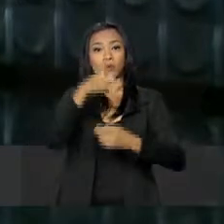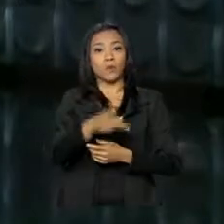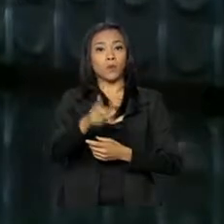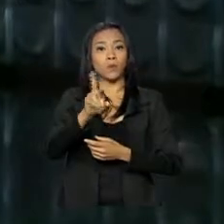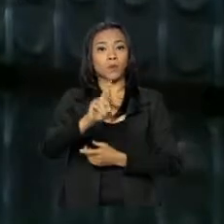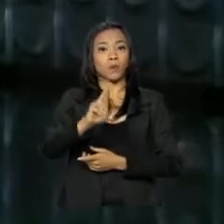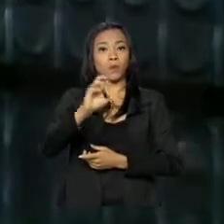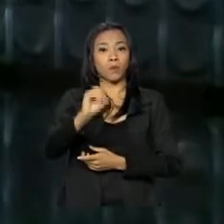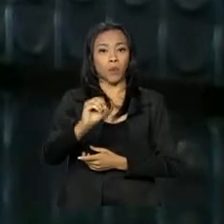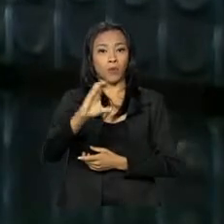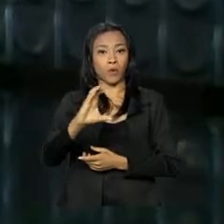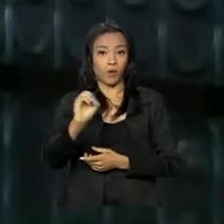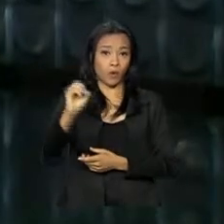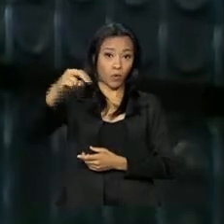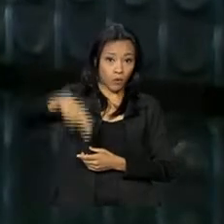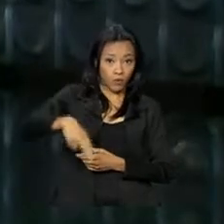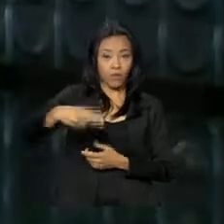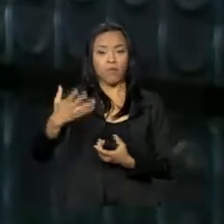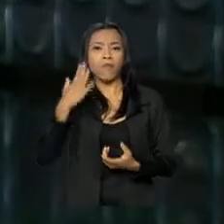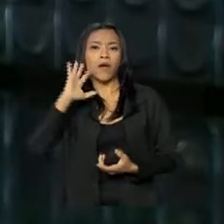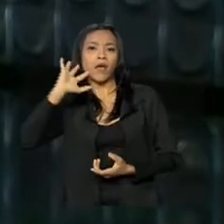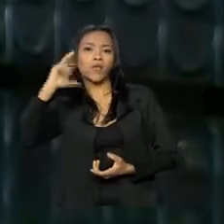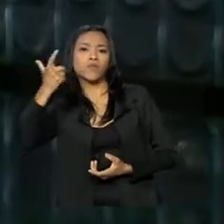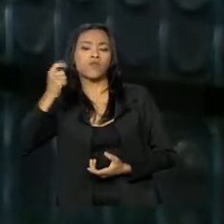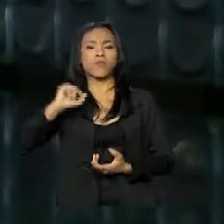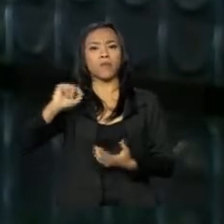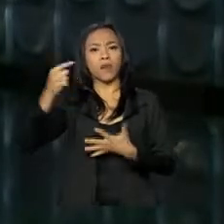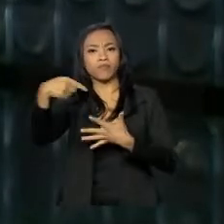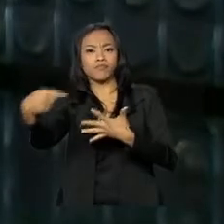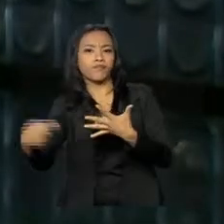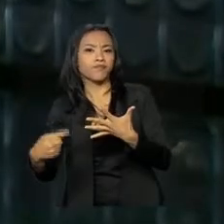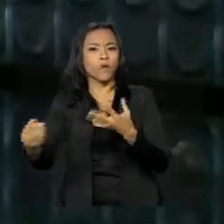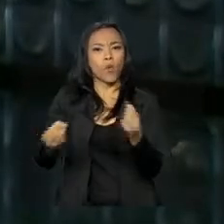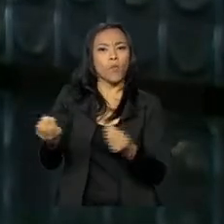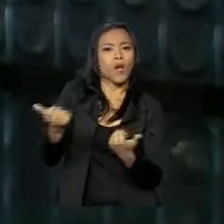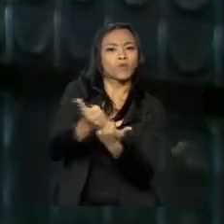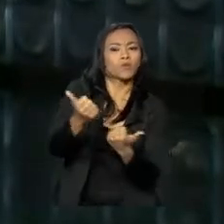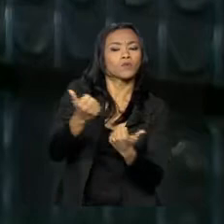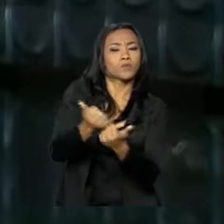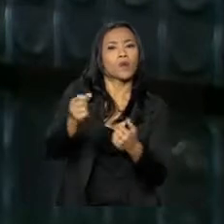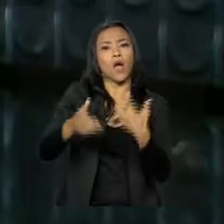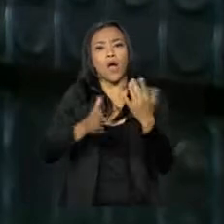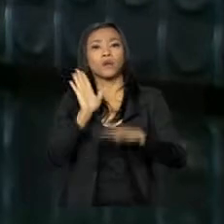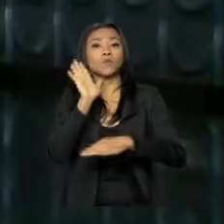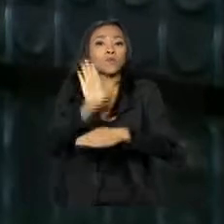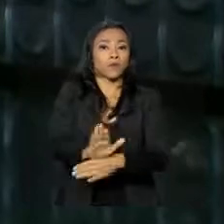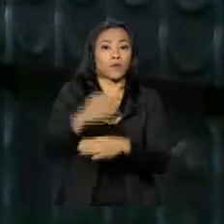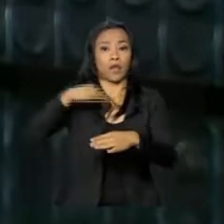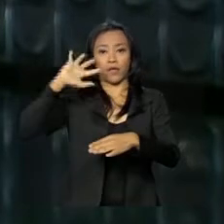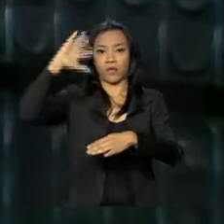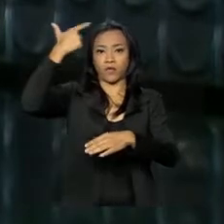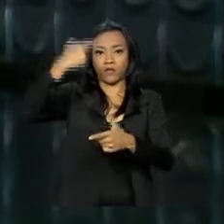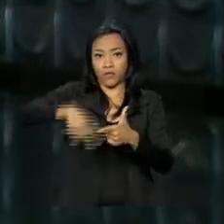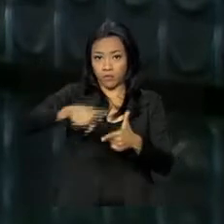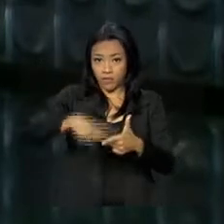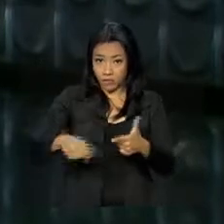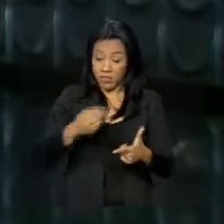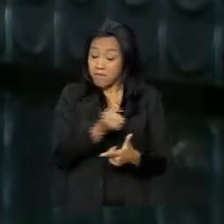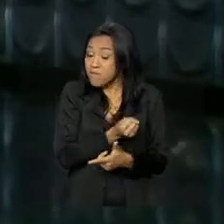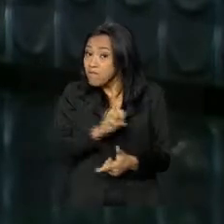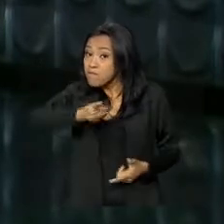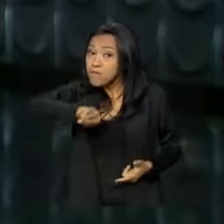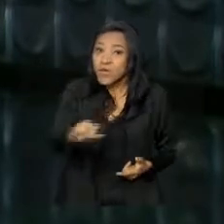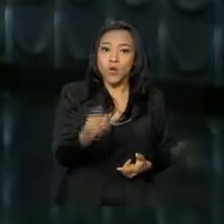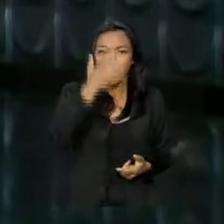para prevenir e tratar esse tipo de problema que atinge hoje milhões de brasileiros. Só pra se ter uma ideia, no ano passado, quase